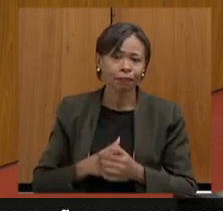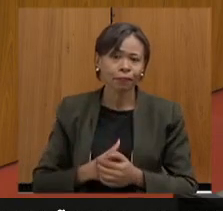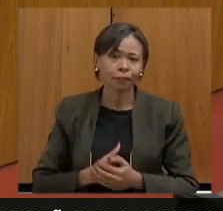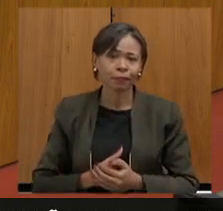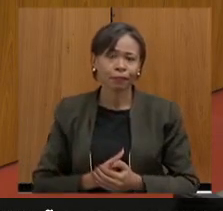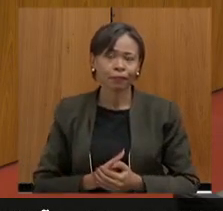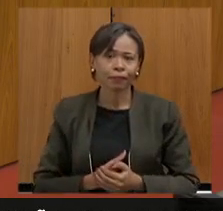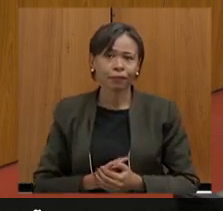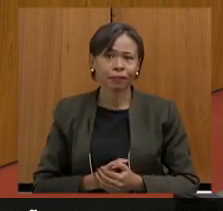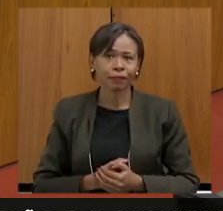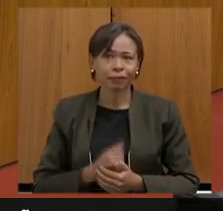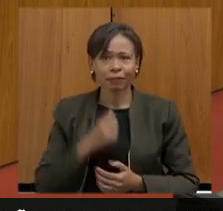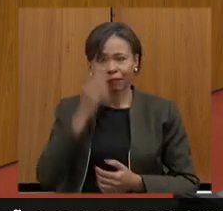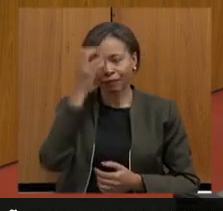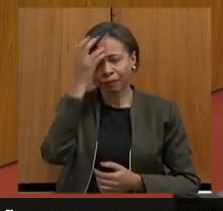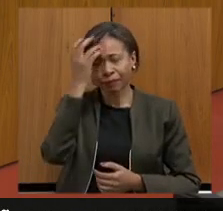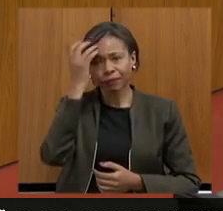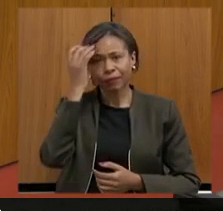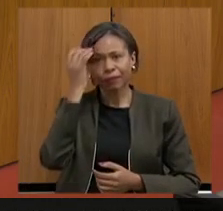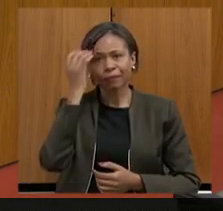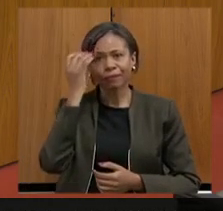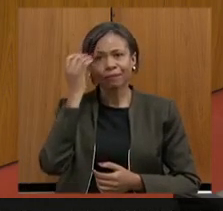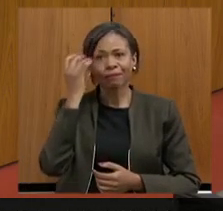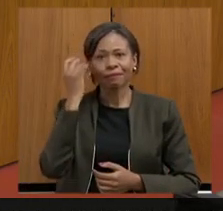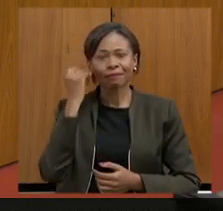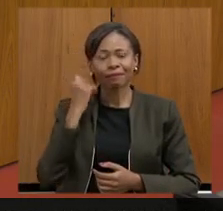será que ele já foi do sertão eu